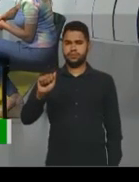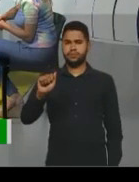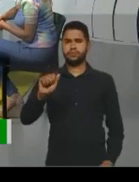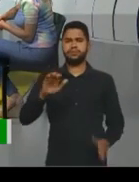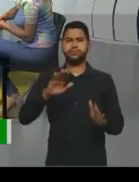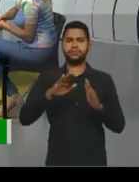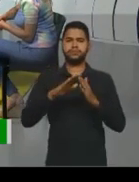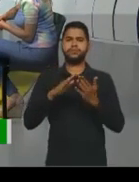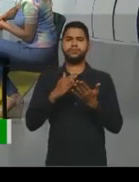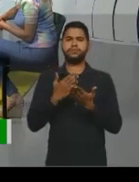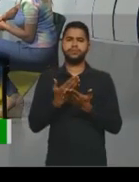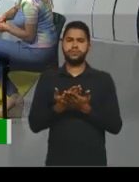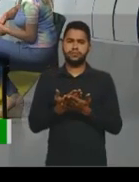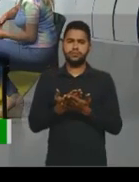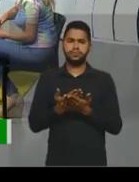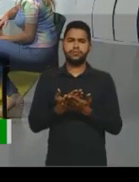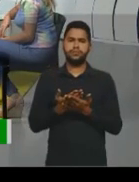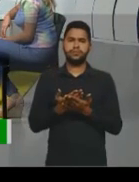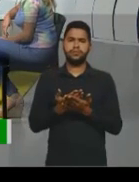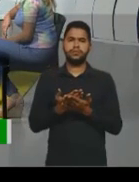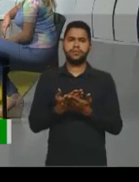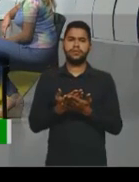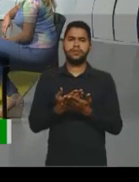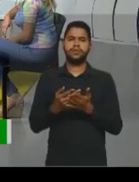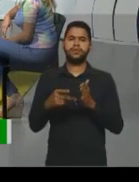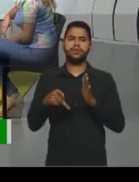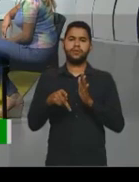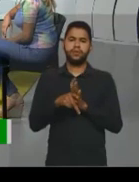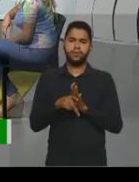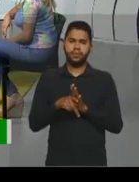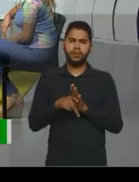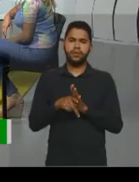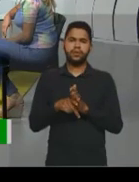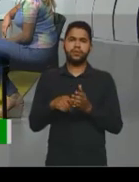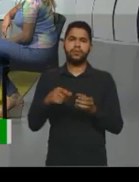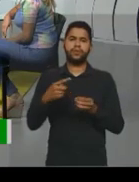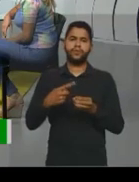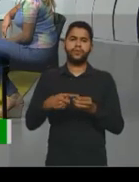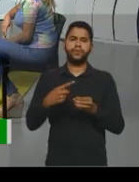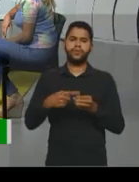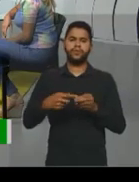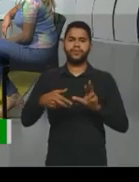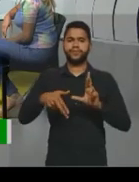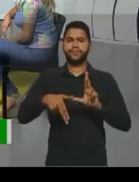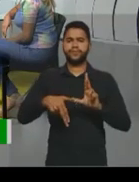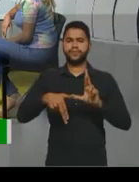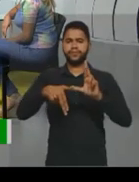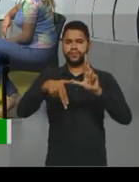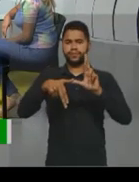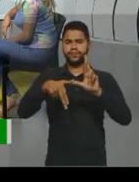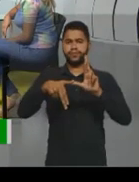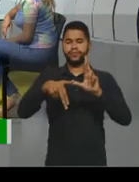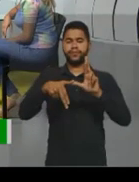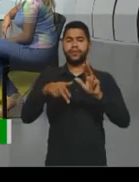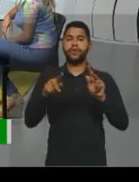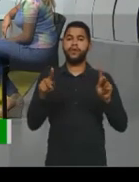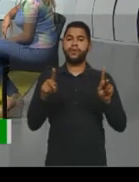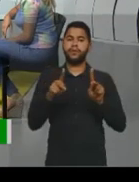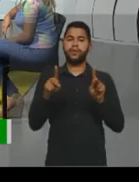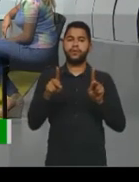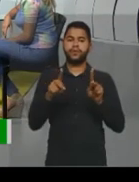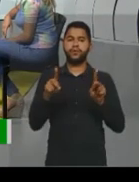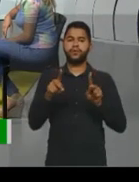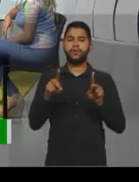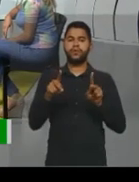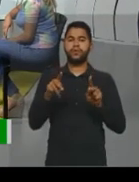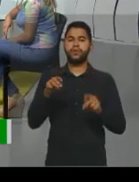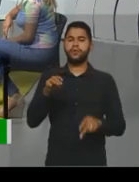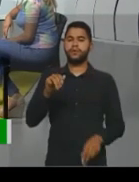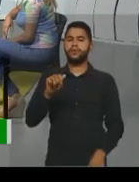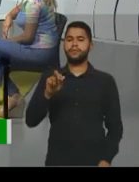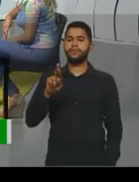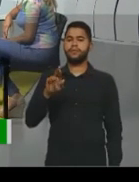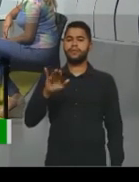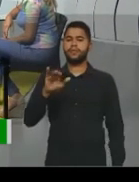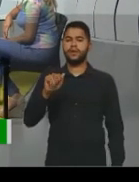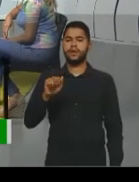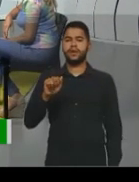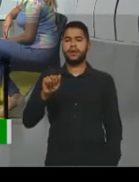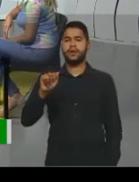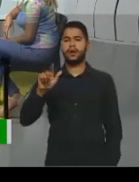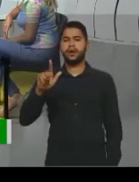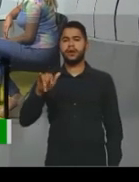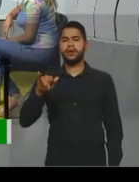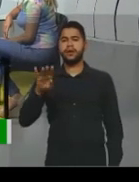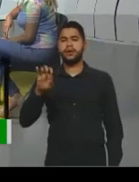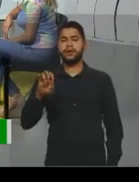Escola Estadual José Bonifácio Nogueira, do município de Ribeirão das Neves. Professora Maria Alice, qual a diferença